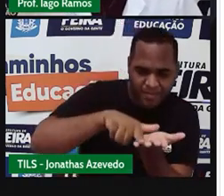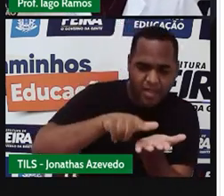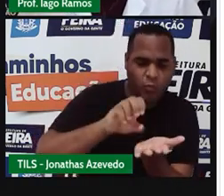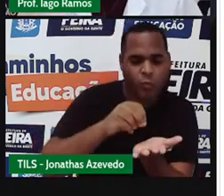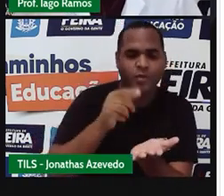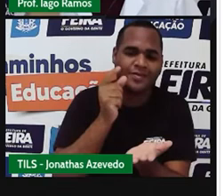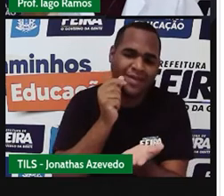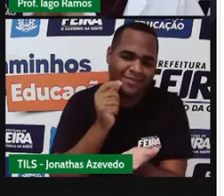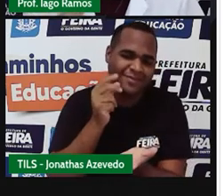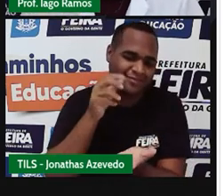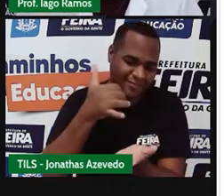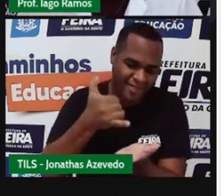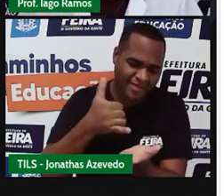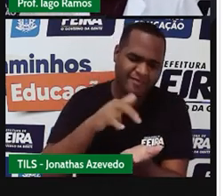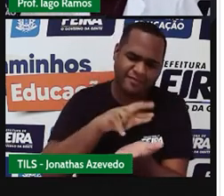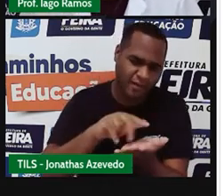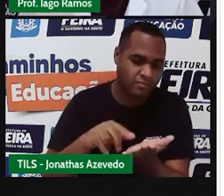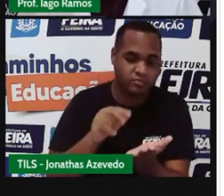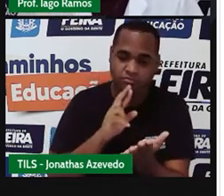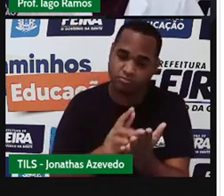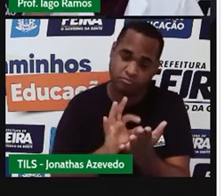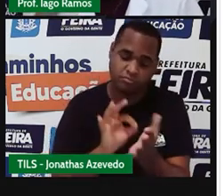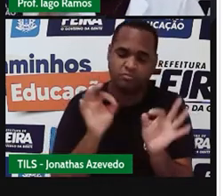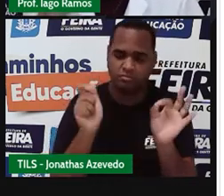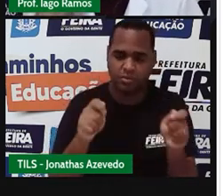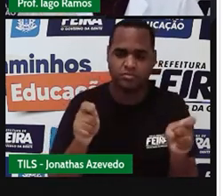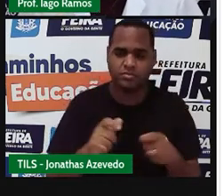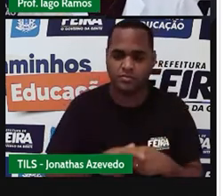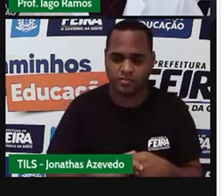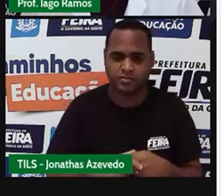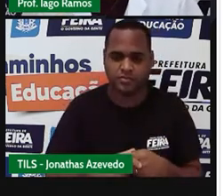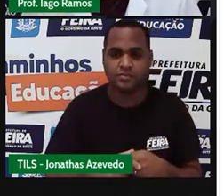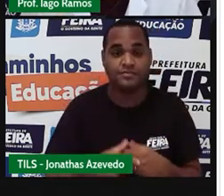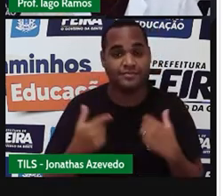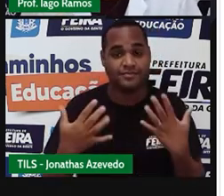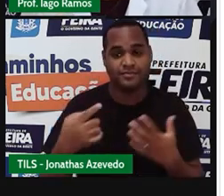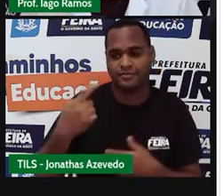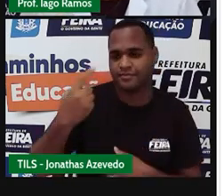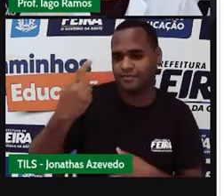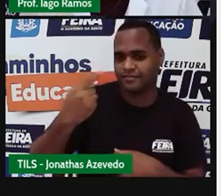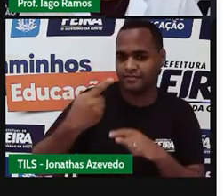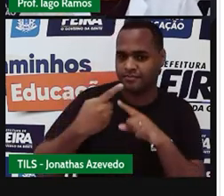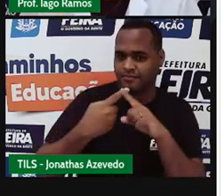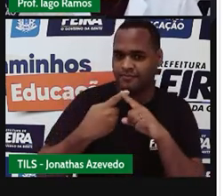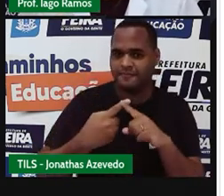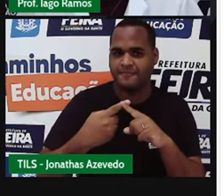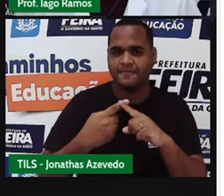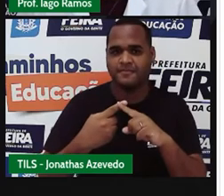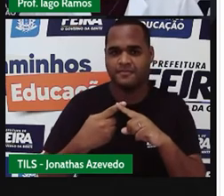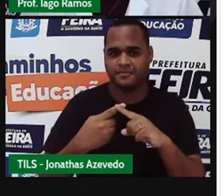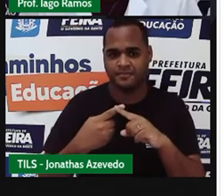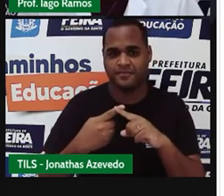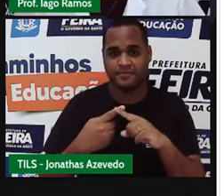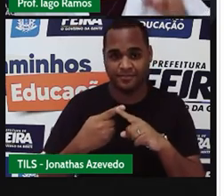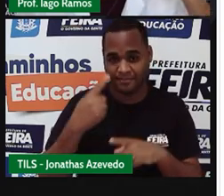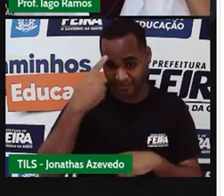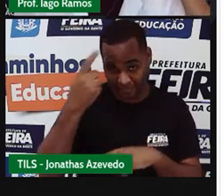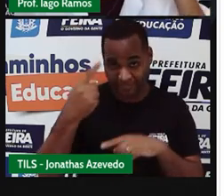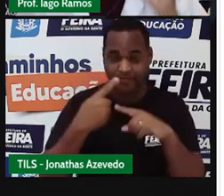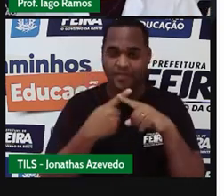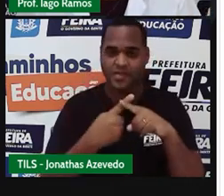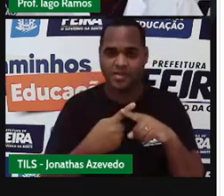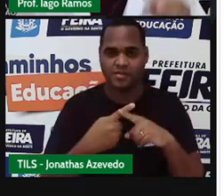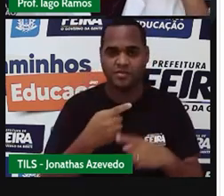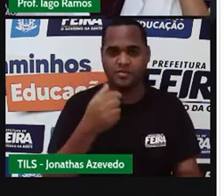usando lápis, caneta, e tudo certo, tá? Então, primeiro é a gente fazer a multiplicação ali, que tem ali, Multiplicar.